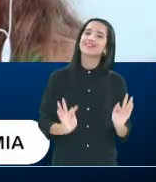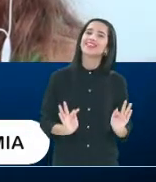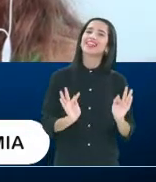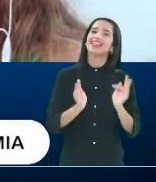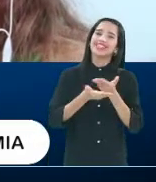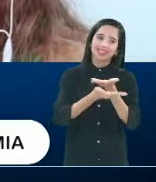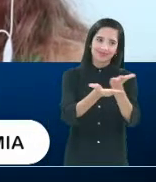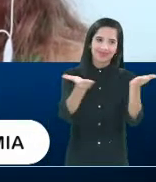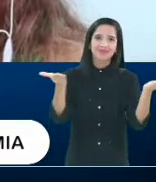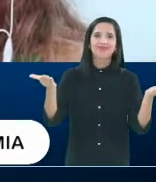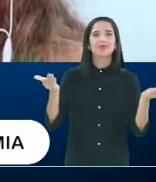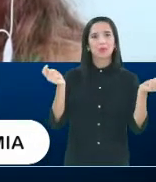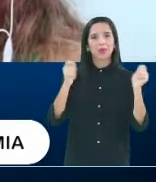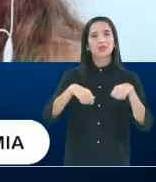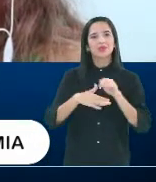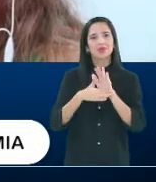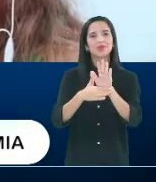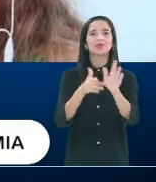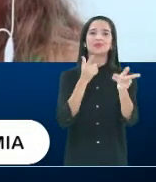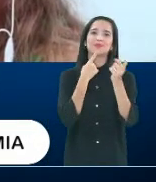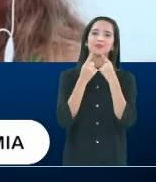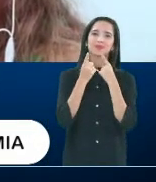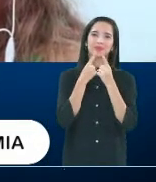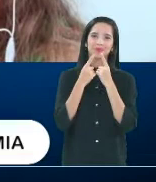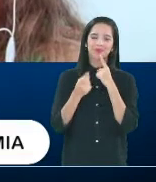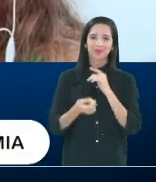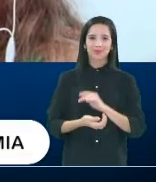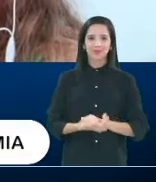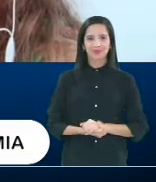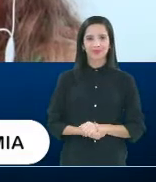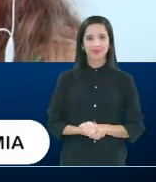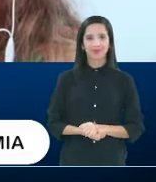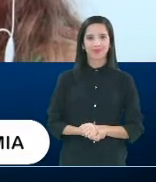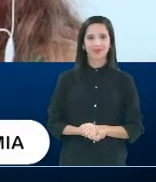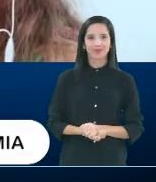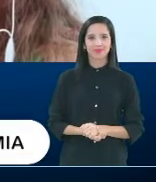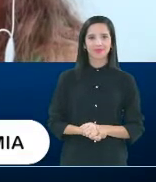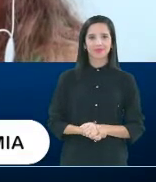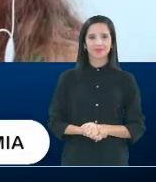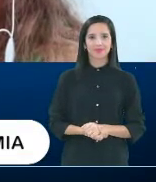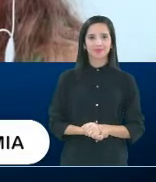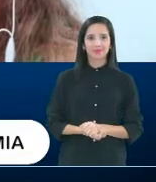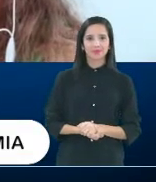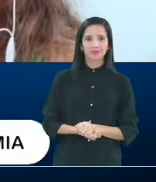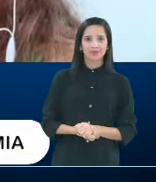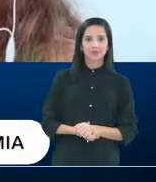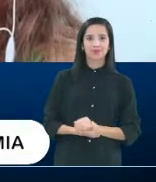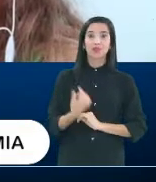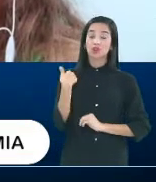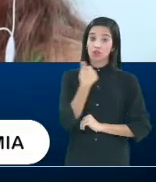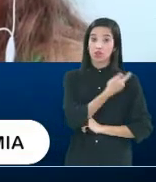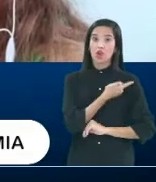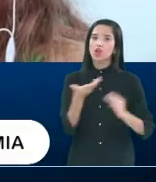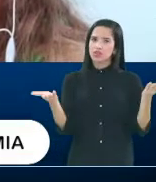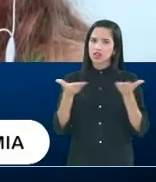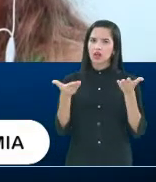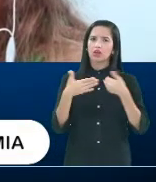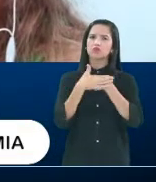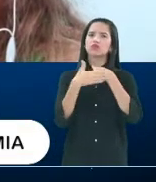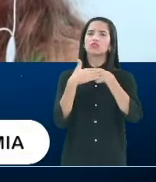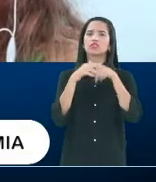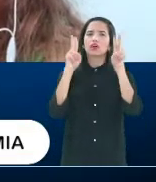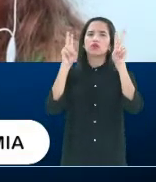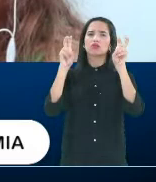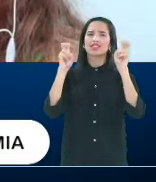vocês e poder contribuir com essa discussão. Bom, Adriana, a discussão básica nesse período, muita